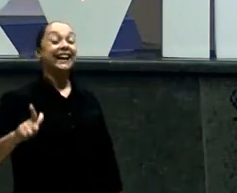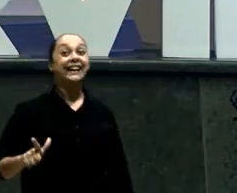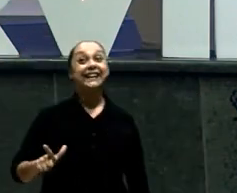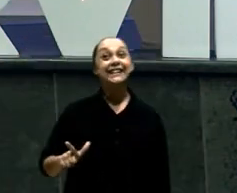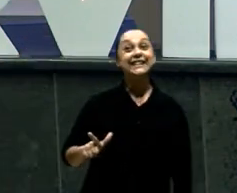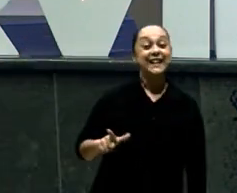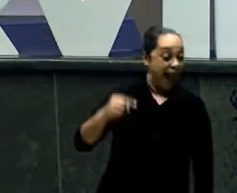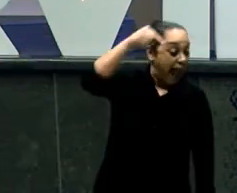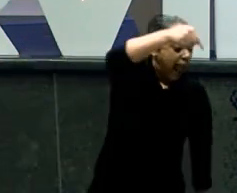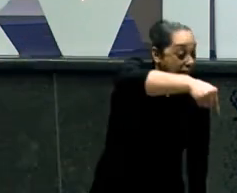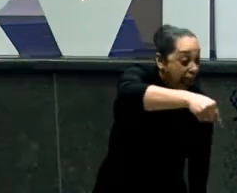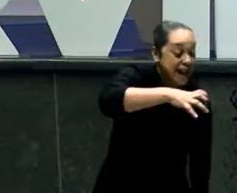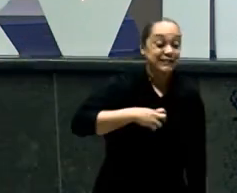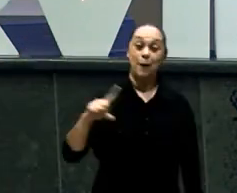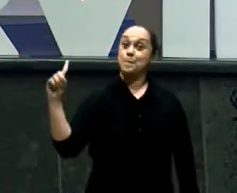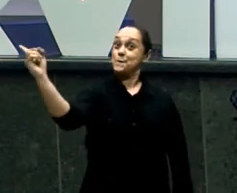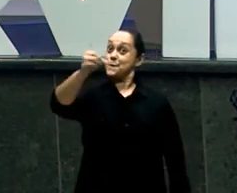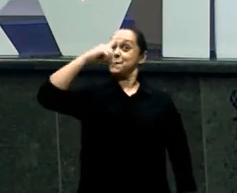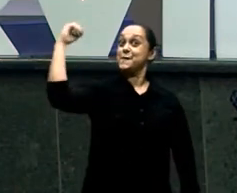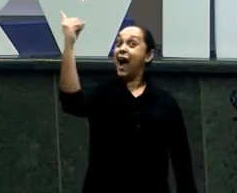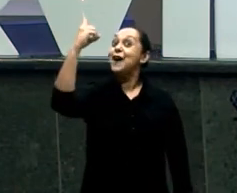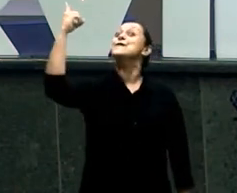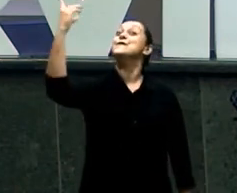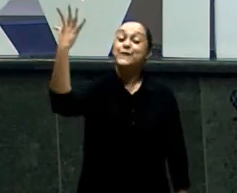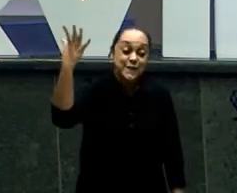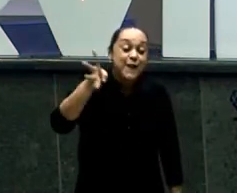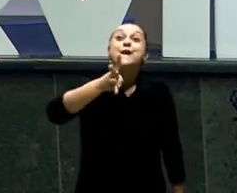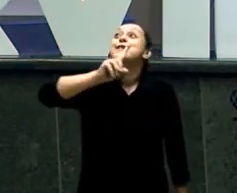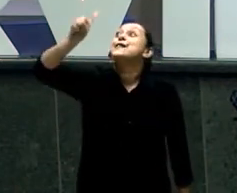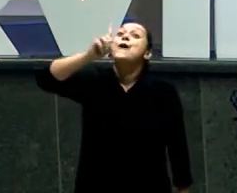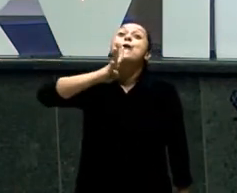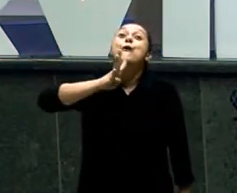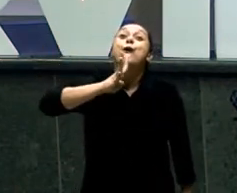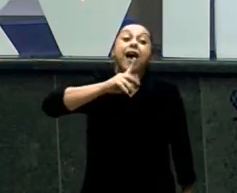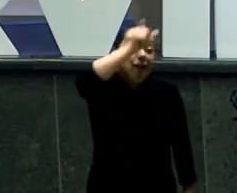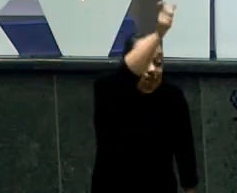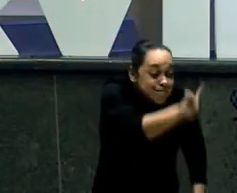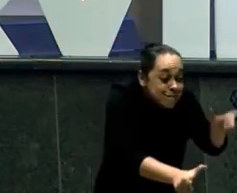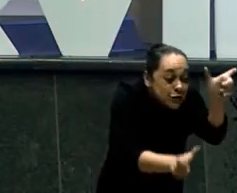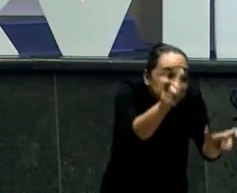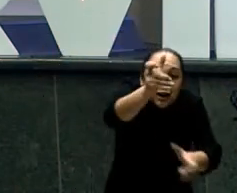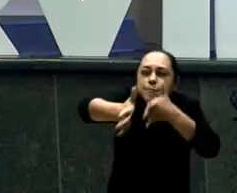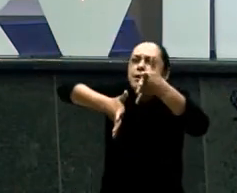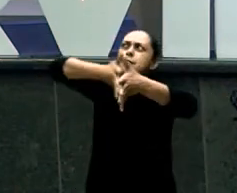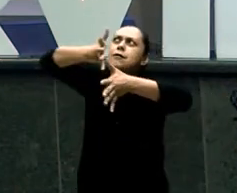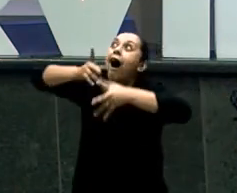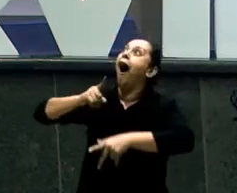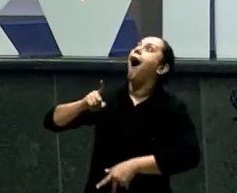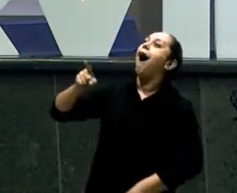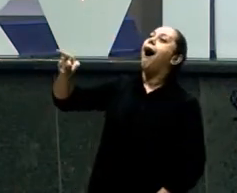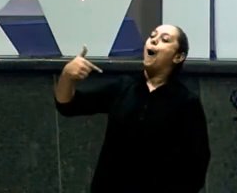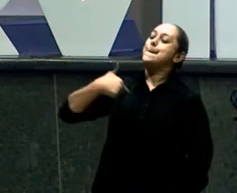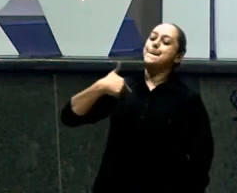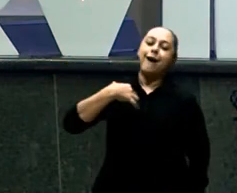O pai conhece A tua voz Pode ser que Para muitos Você oscila Pode ser que muitos Nem te reconhecem Porque